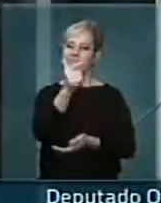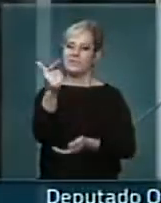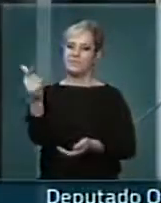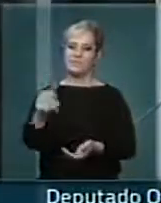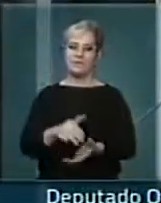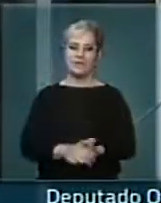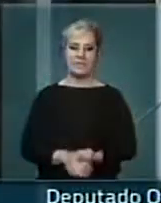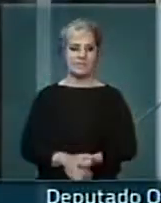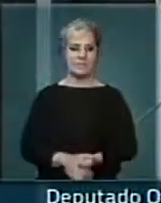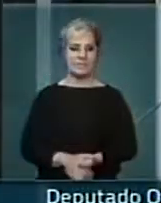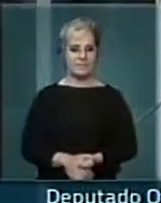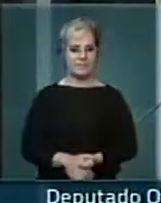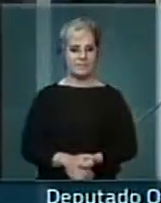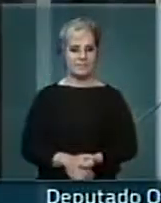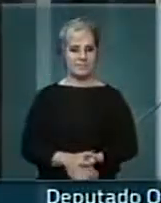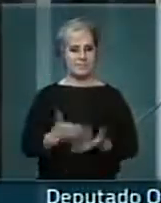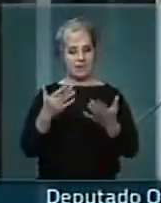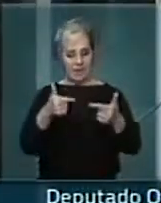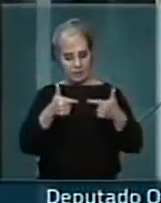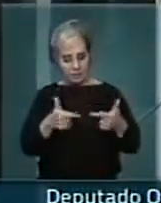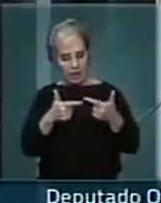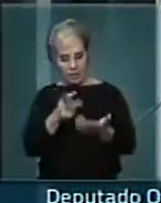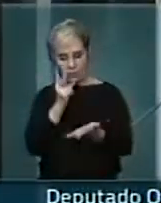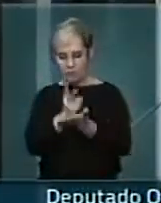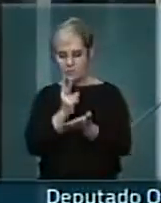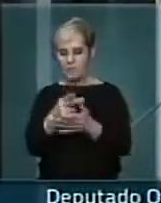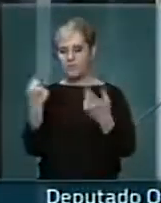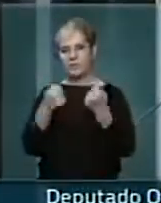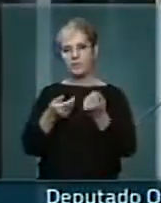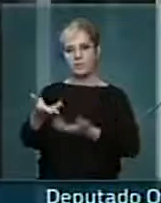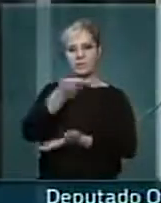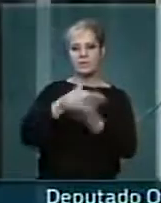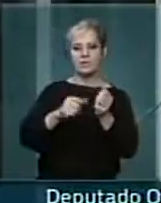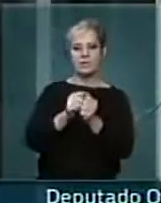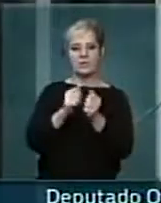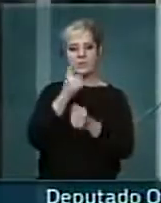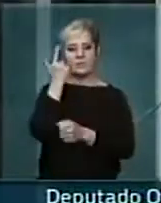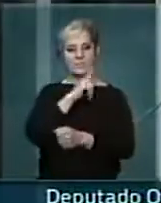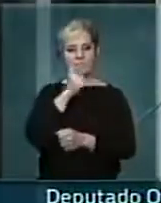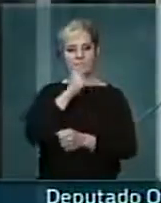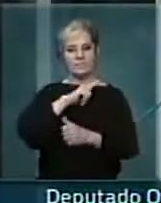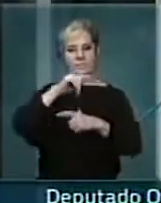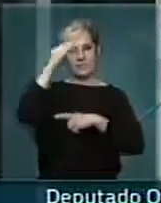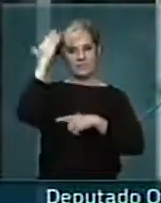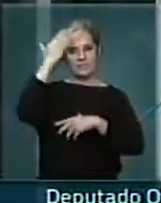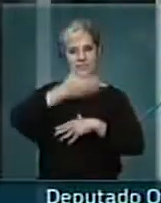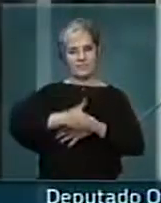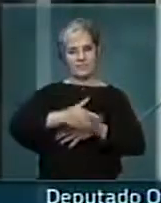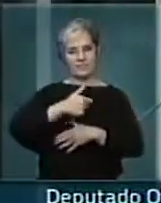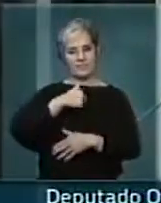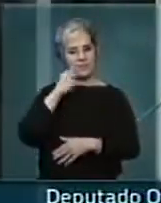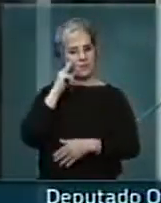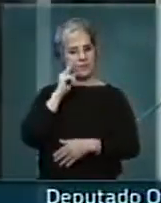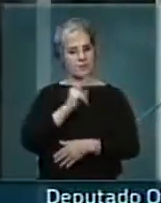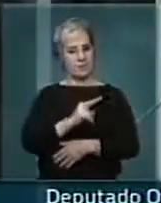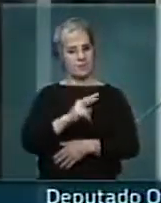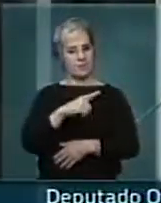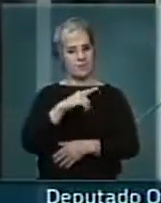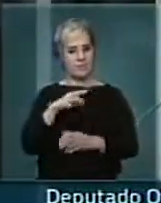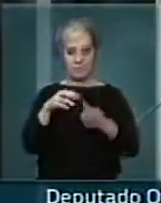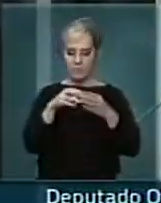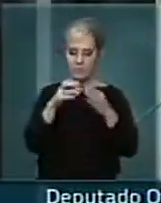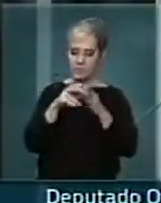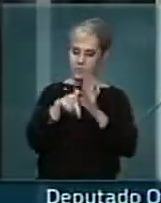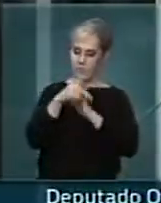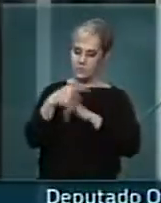concreto. Essa luta permanente tem que ser travada, para que haja mais dignidade. Eu venho, talvez, do quadrilátero